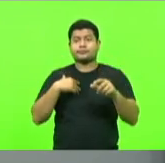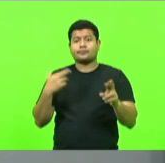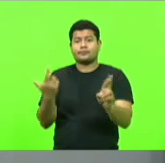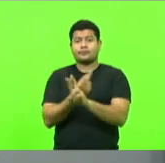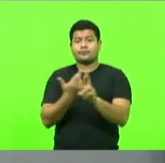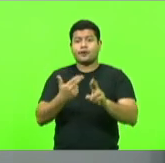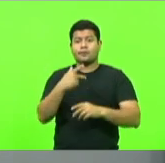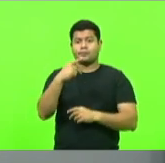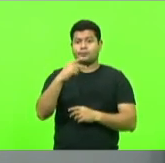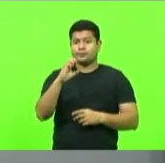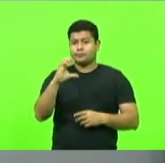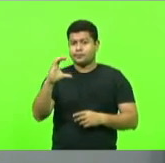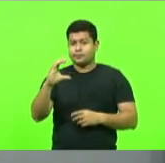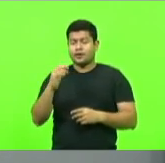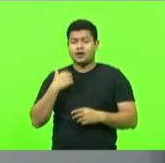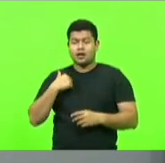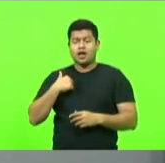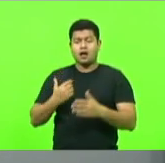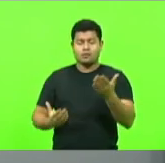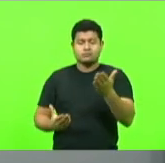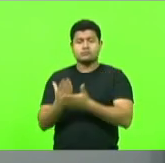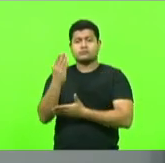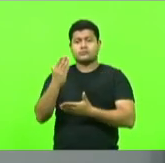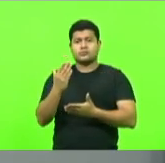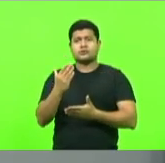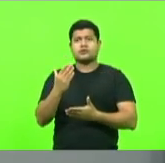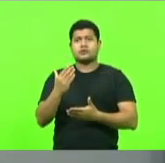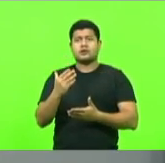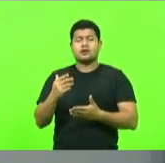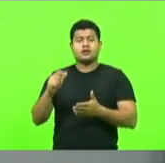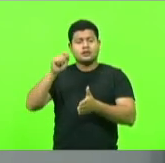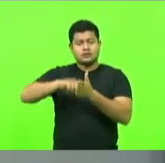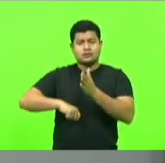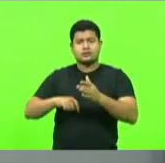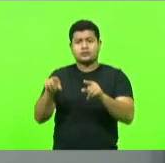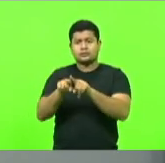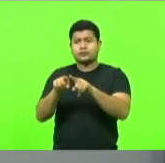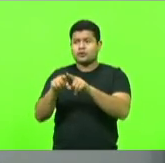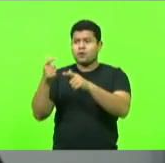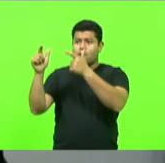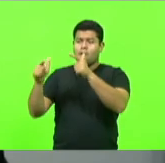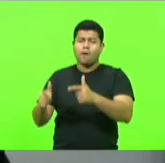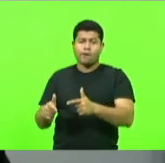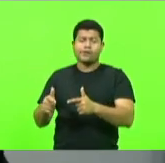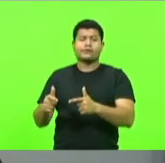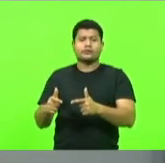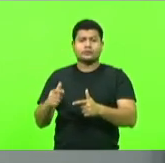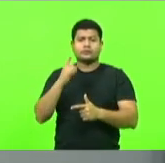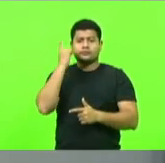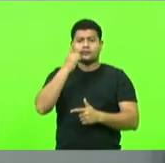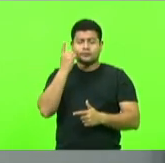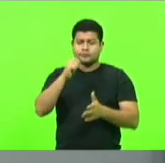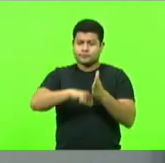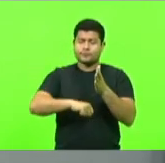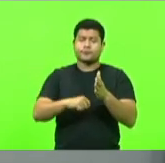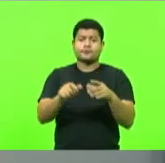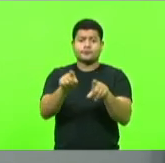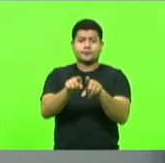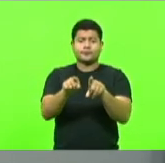PEC que nós aprovamos de minha autoria, como signatário, com outros colegas que assinaram junto,